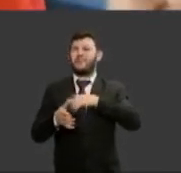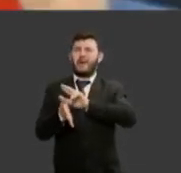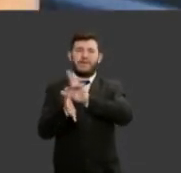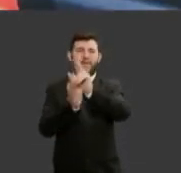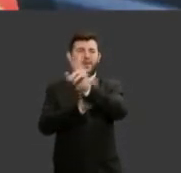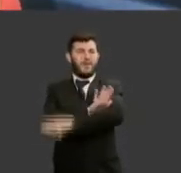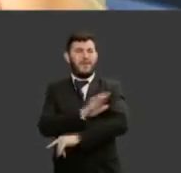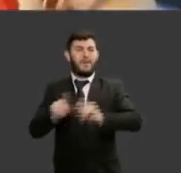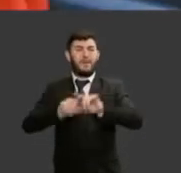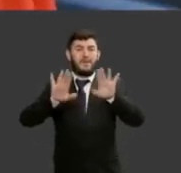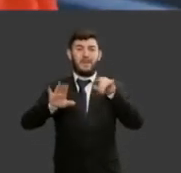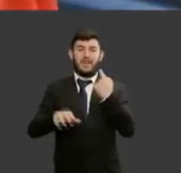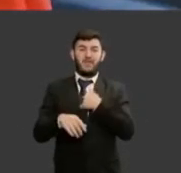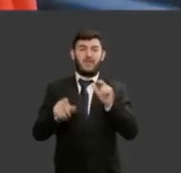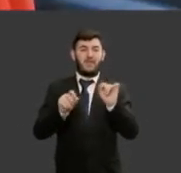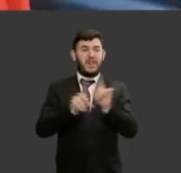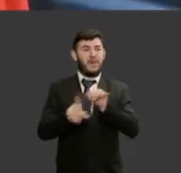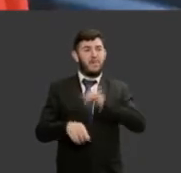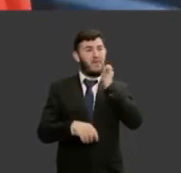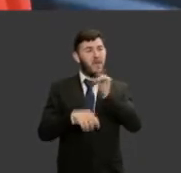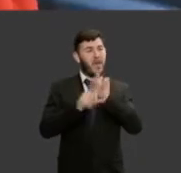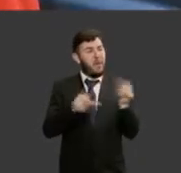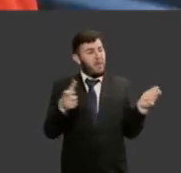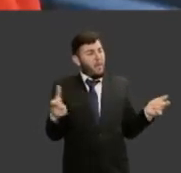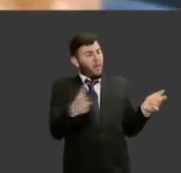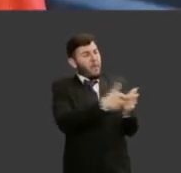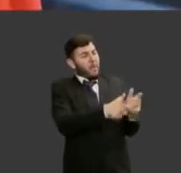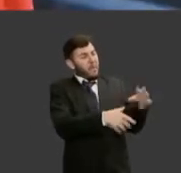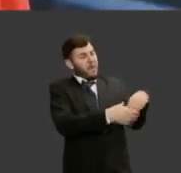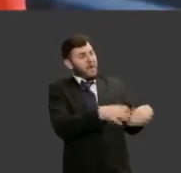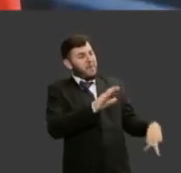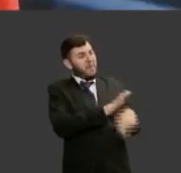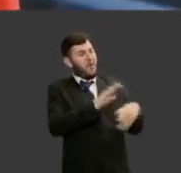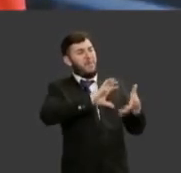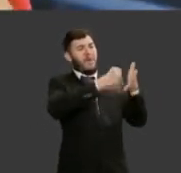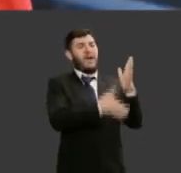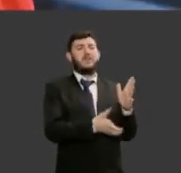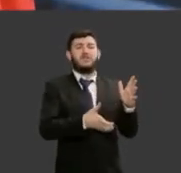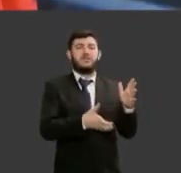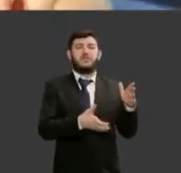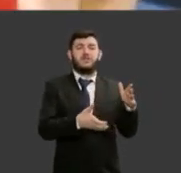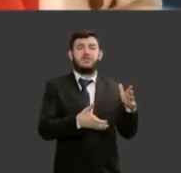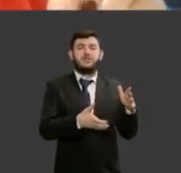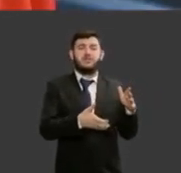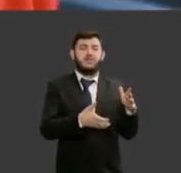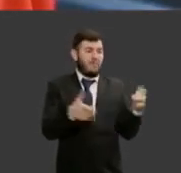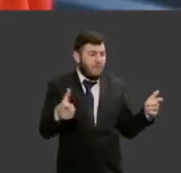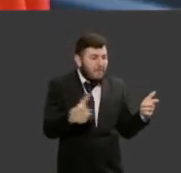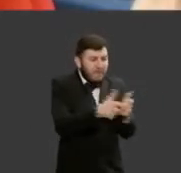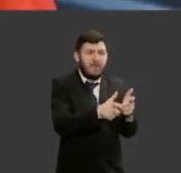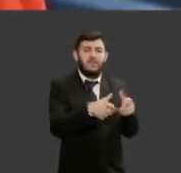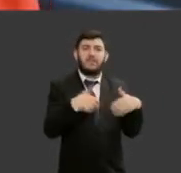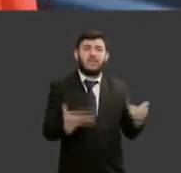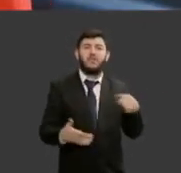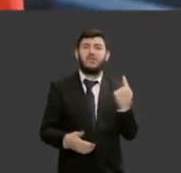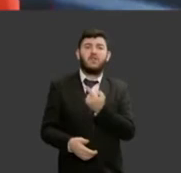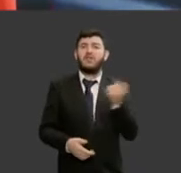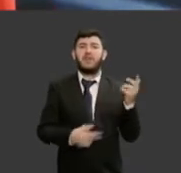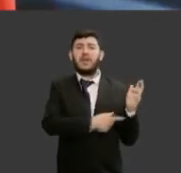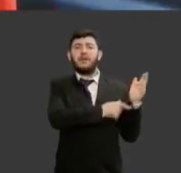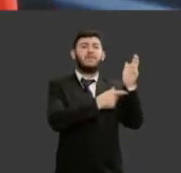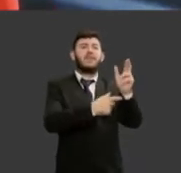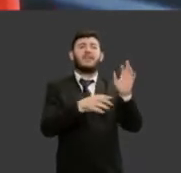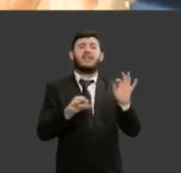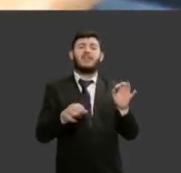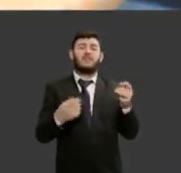somente no apenso dos partidos políticos nós não teremos efetivamente a representação necessária nas casas